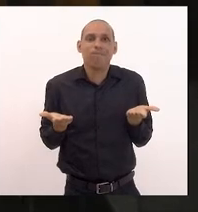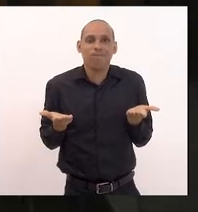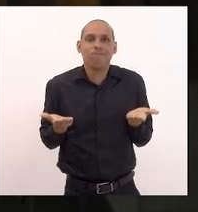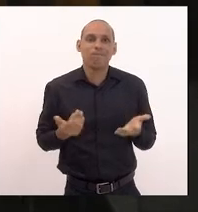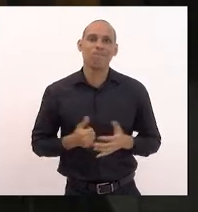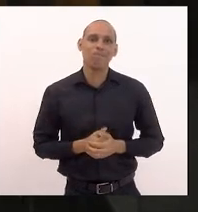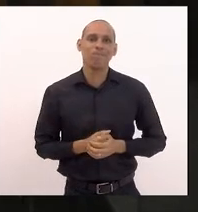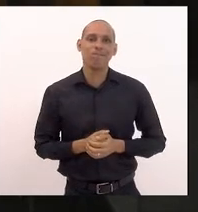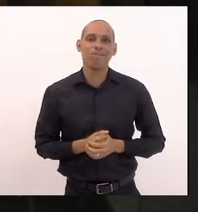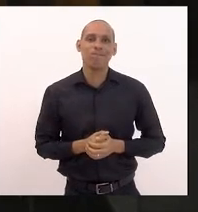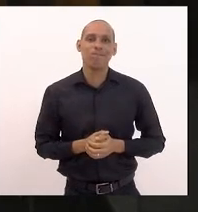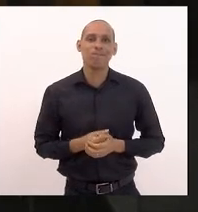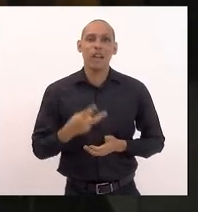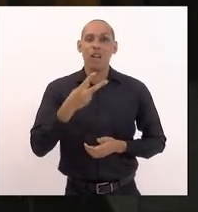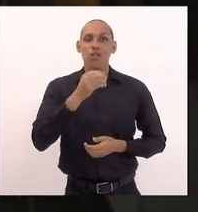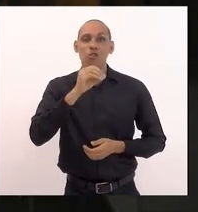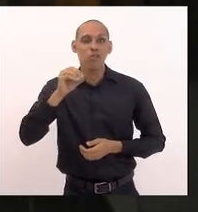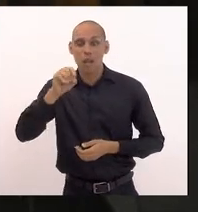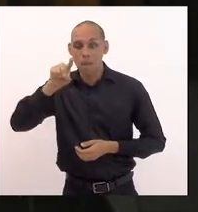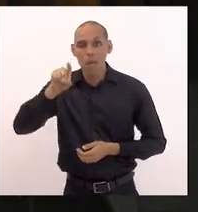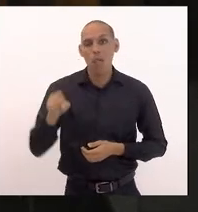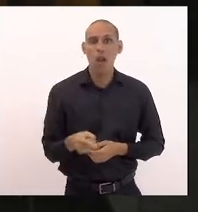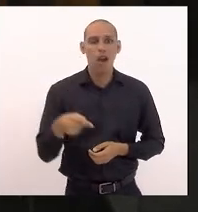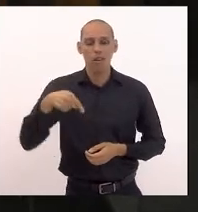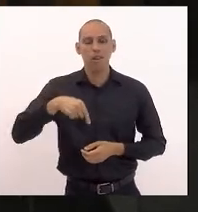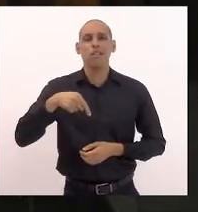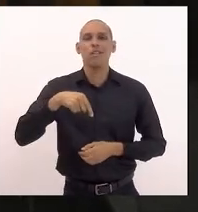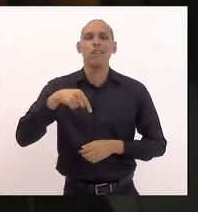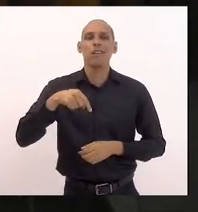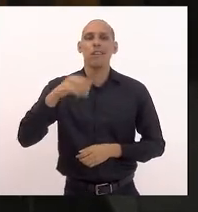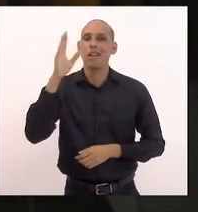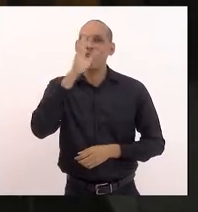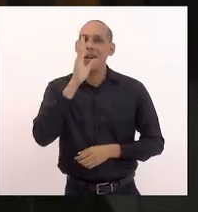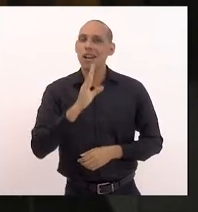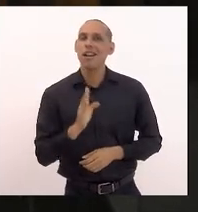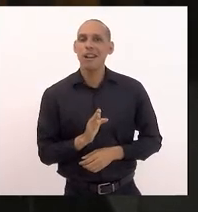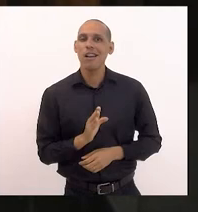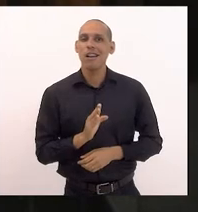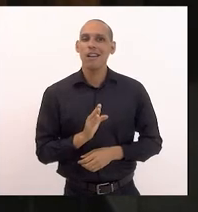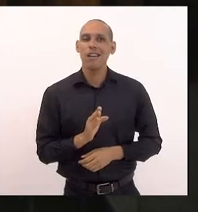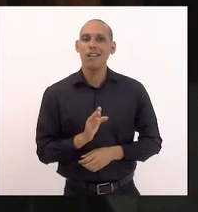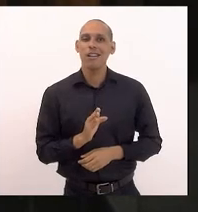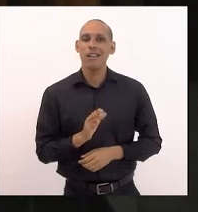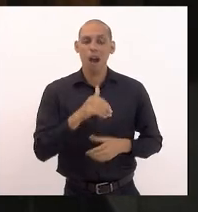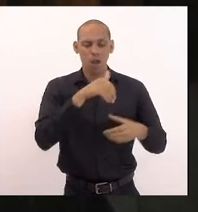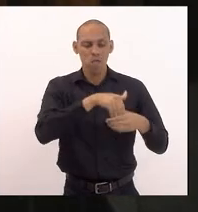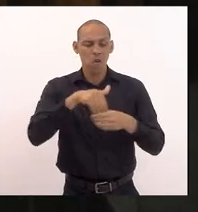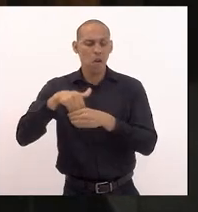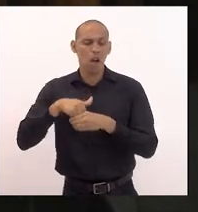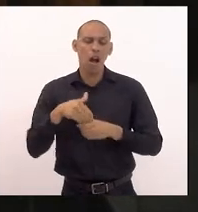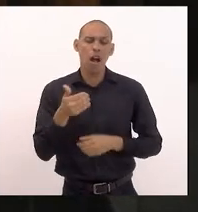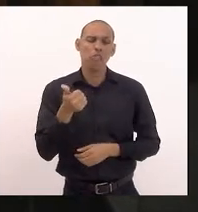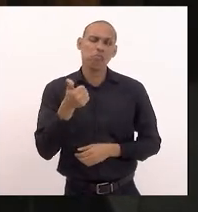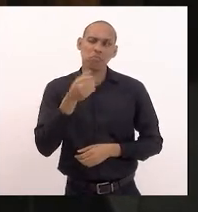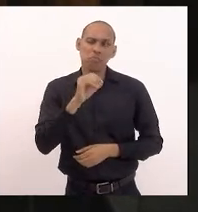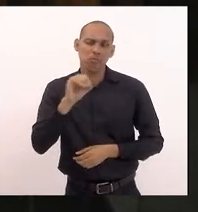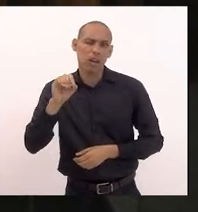sejamos 200 milhões de habitantes que os votantes sejam 100 milhões